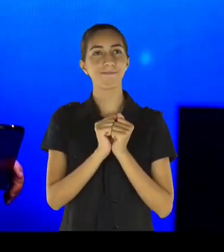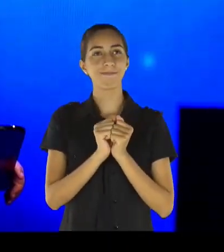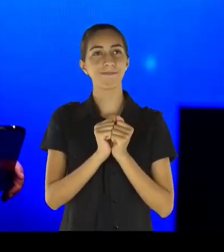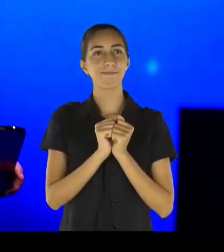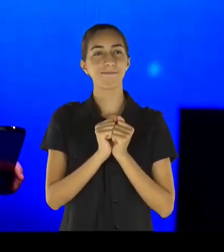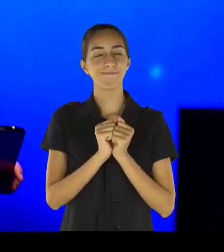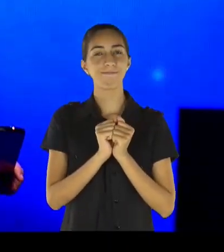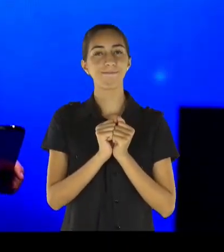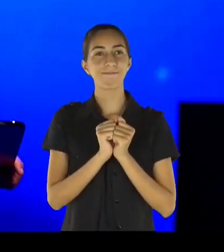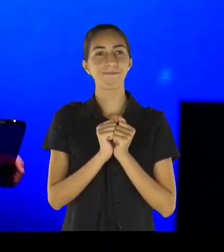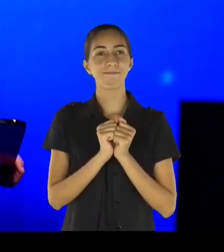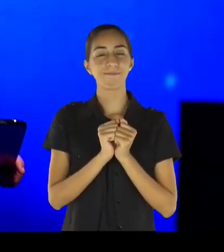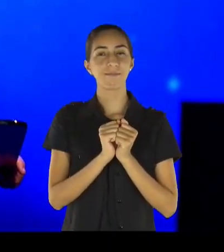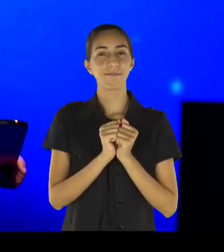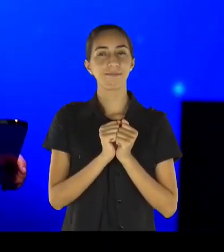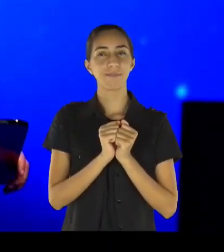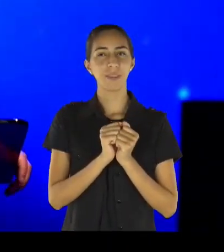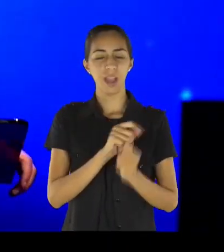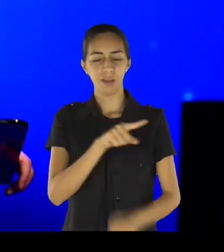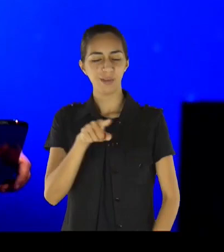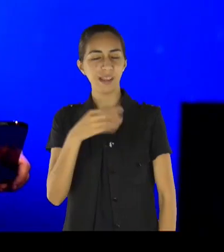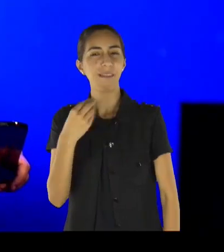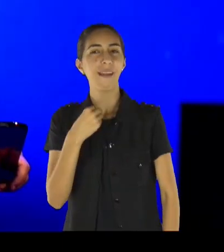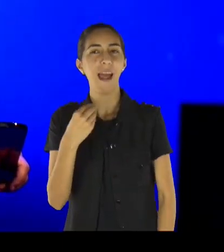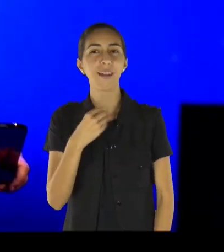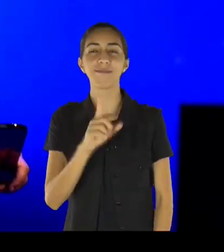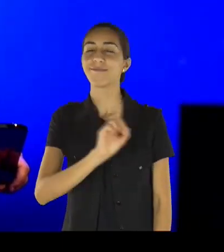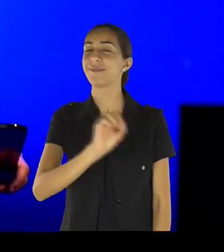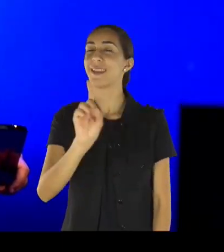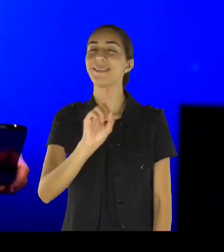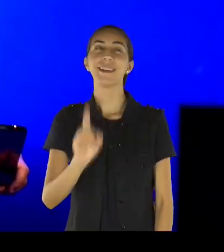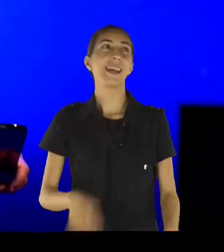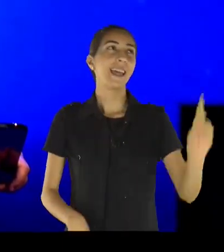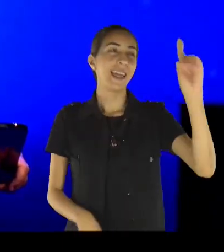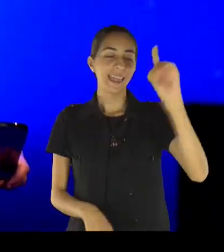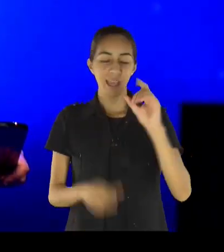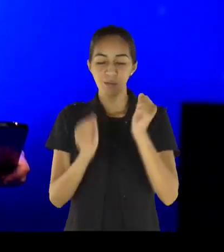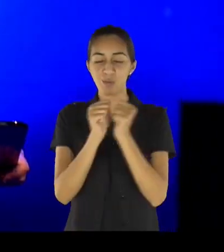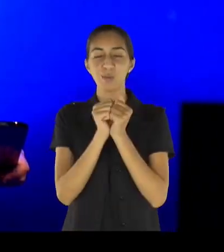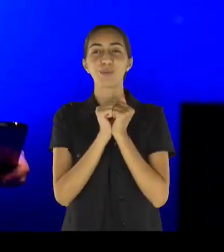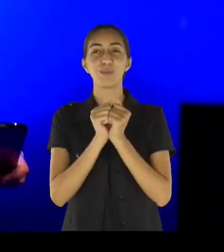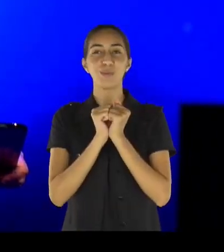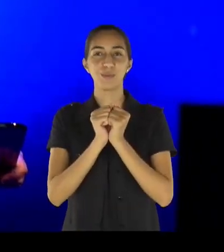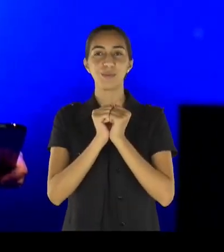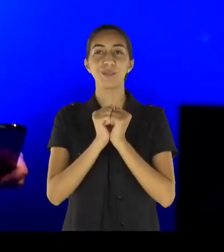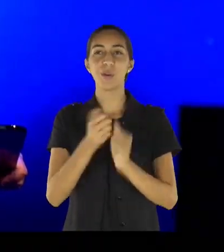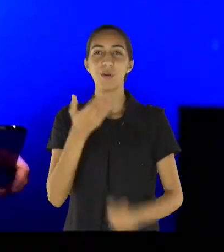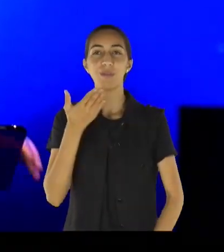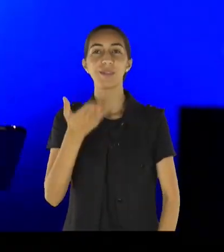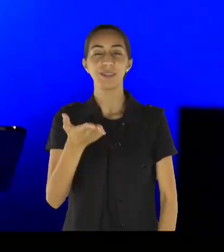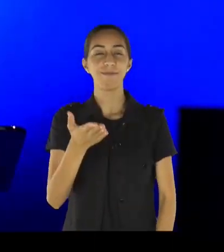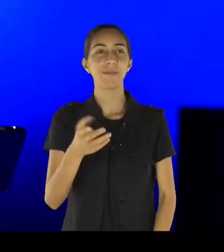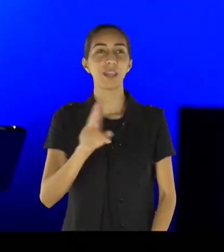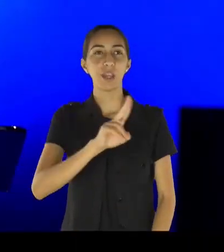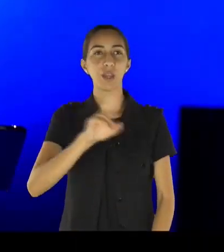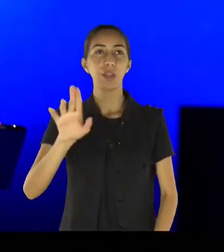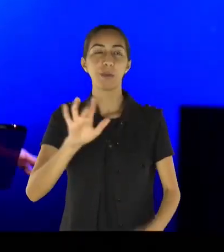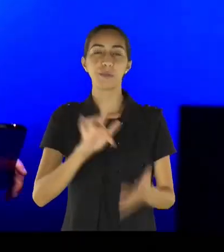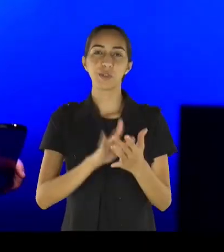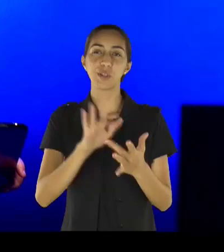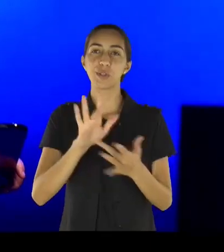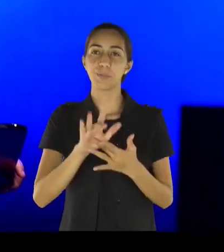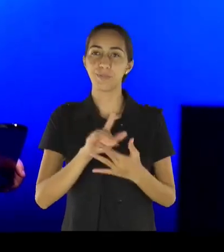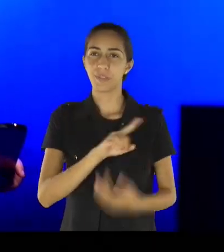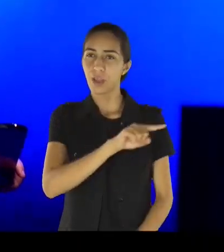forma, tão fragilizada, sem ânimo, e o ânimo invada, o seu ser, agora em nome de Jesus, e você que está nos